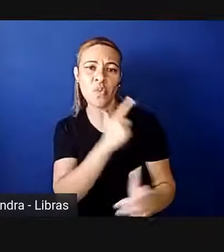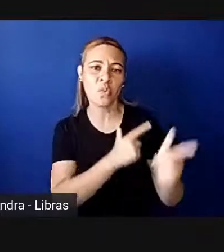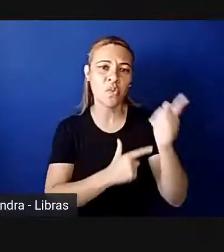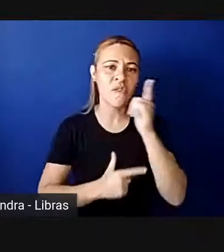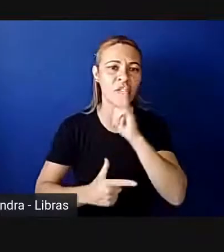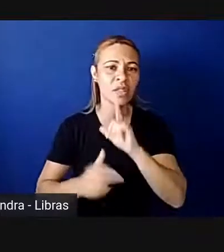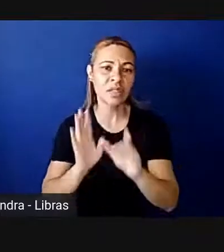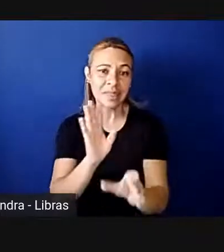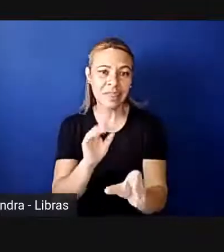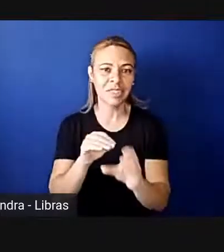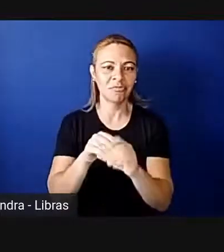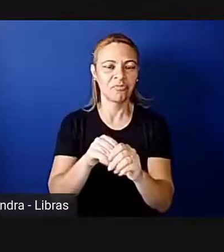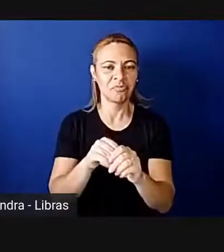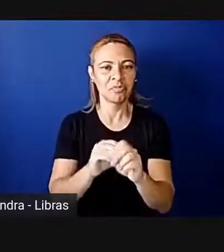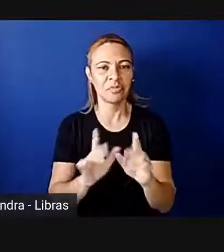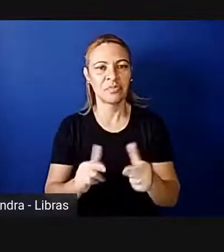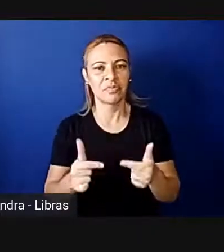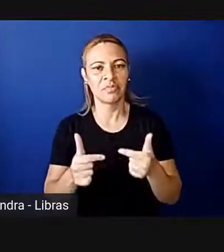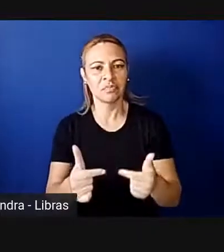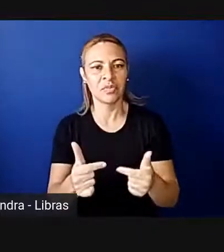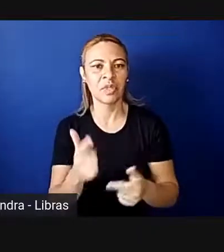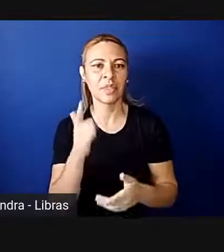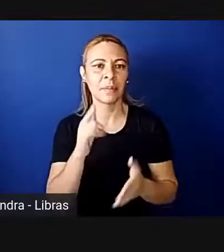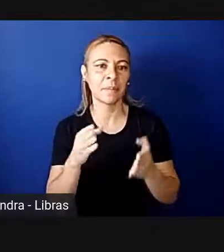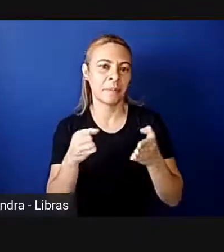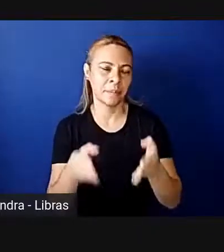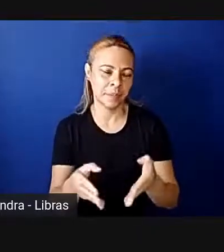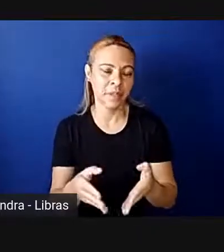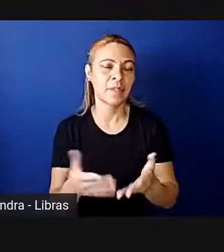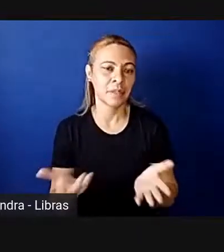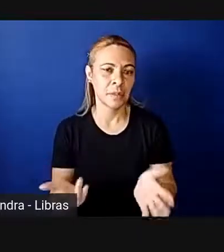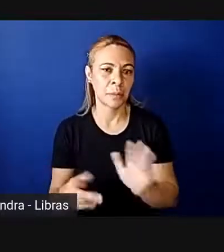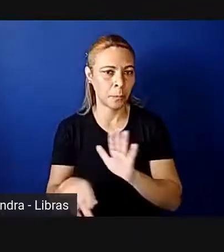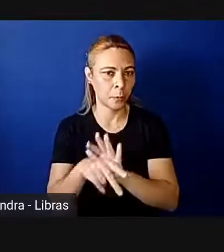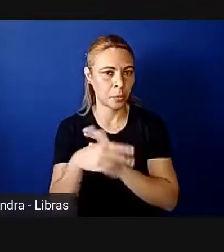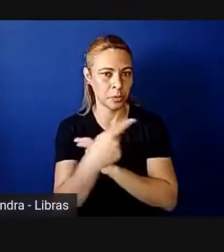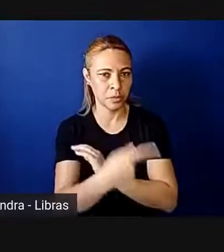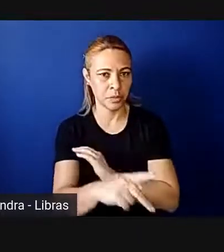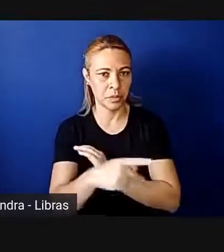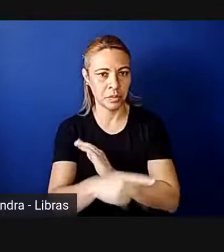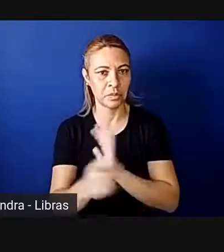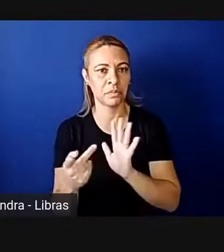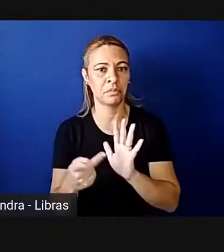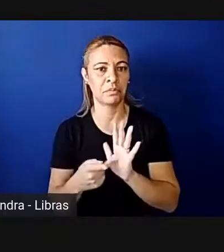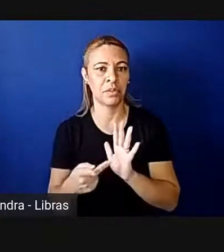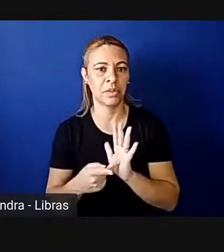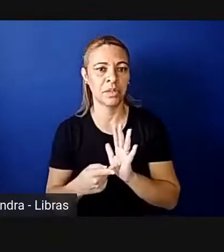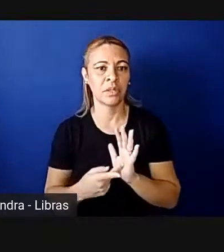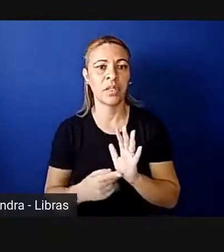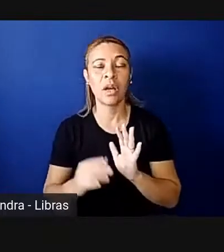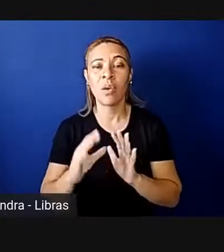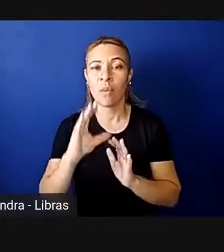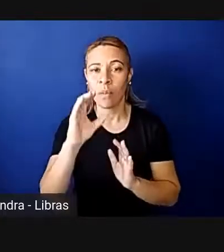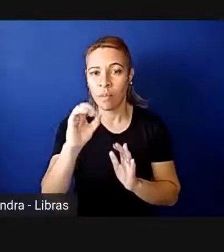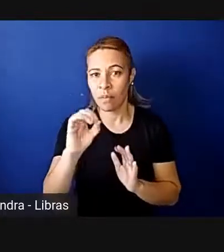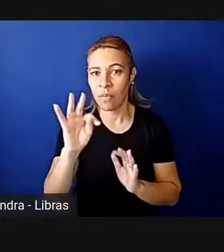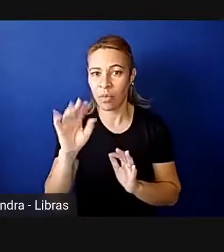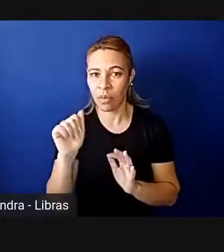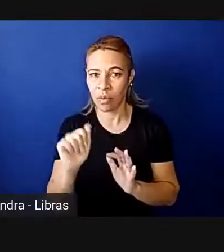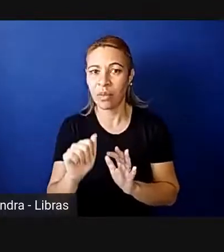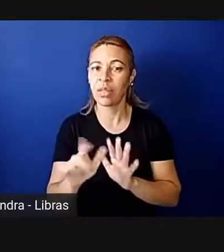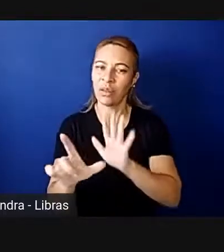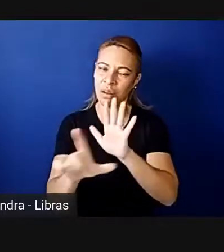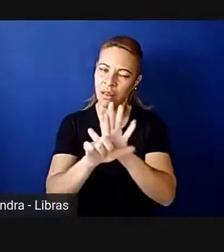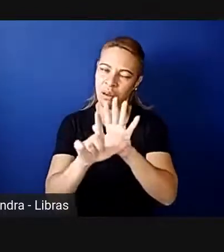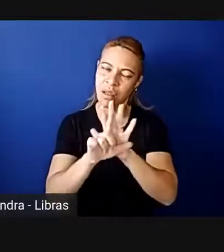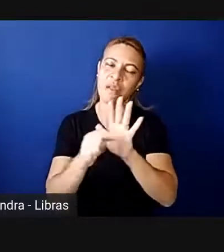partido, né, mas era do seu partido, né, quando a gente fala cota legislada, é uma cota estabelecida por